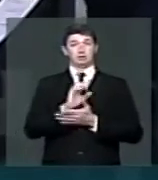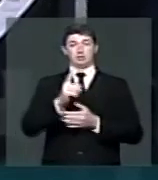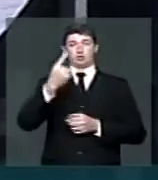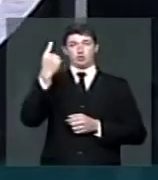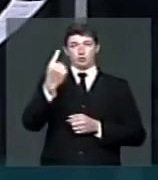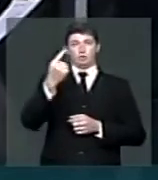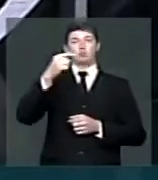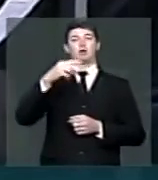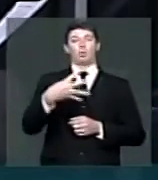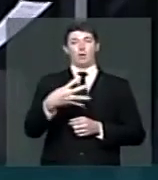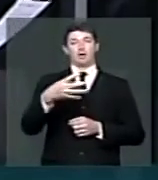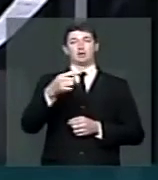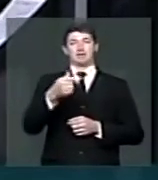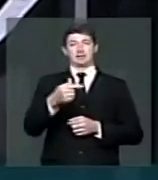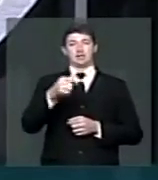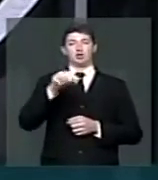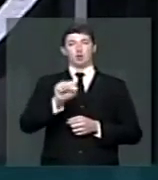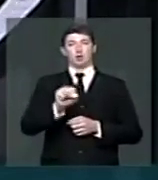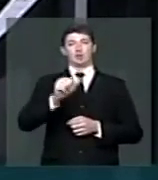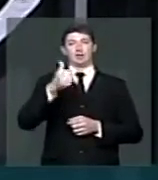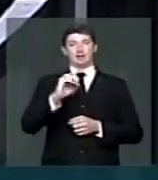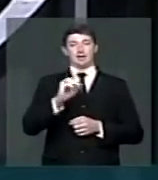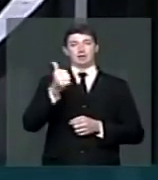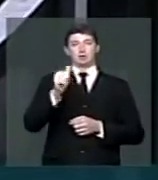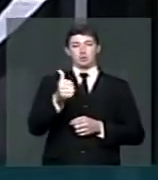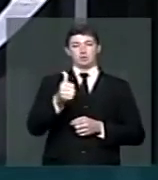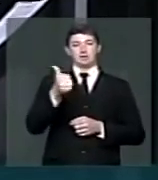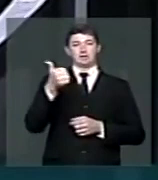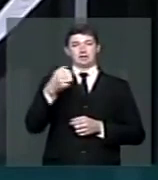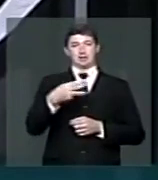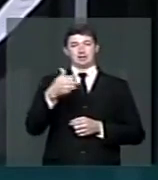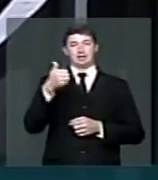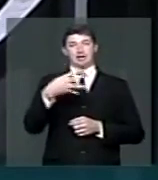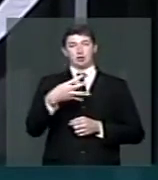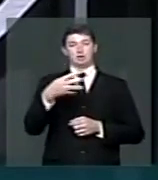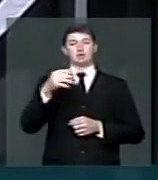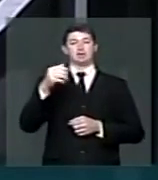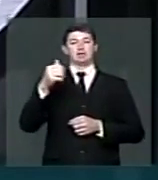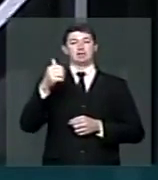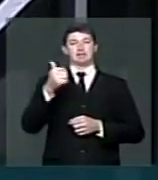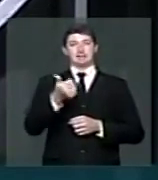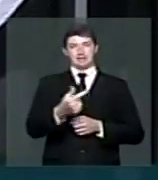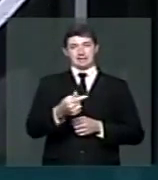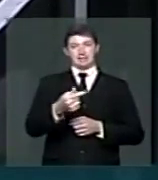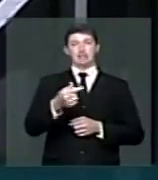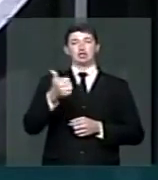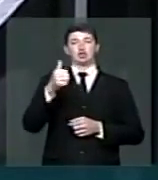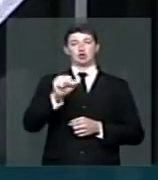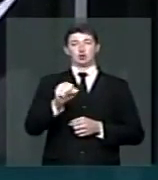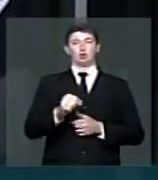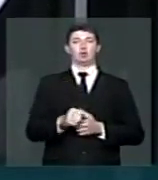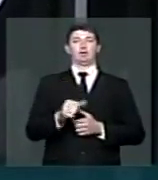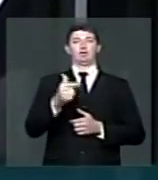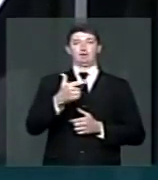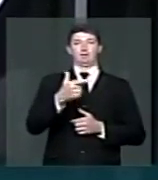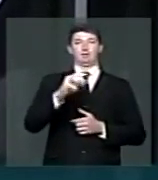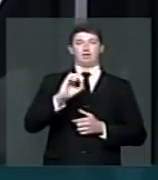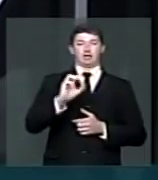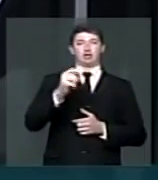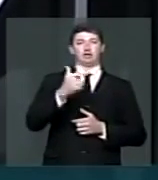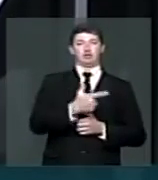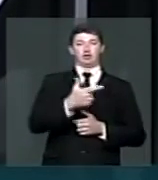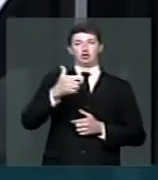1, a 4, a 7, a 8, a 10, a 11, a 13, a 14, a 17, a 18, a 20,